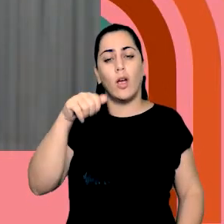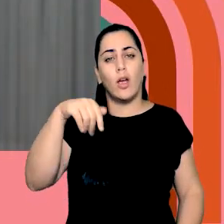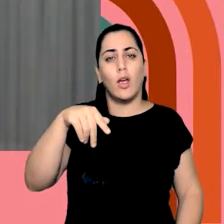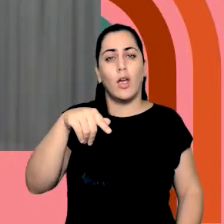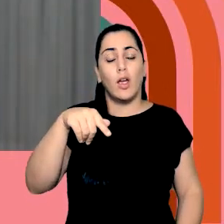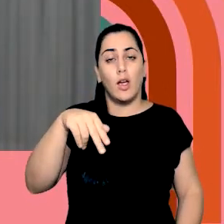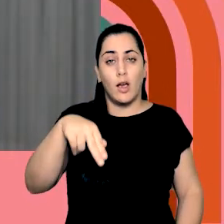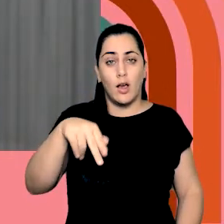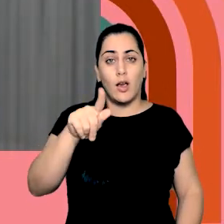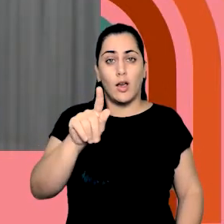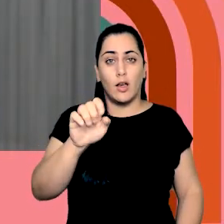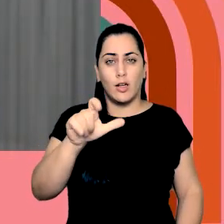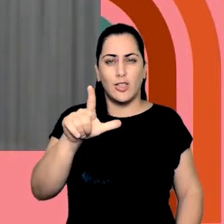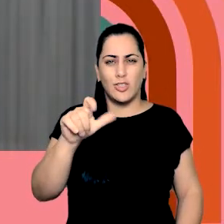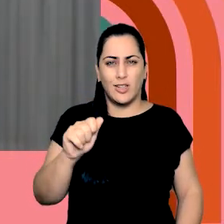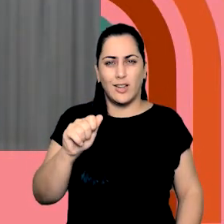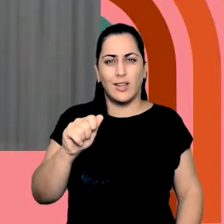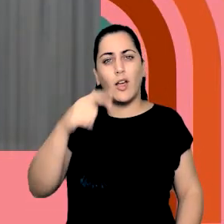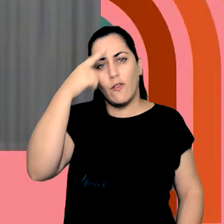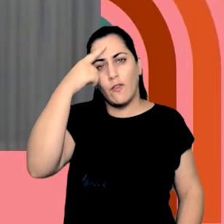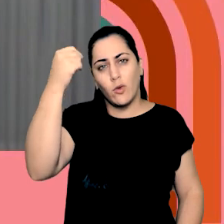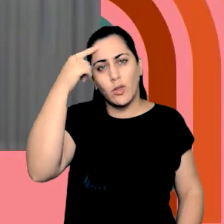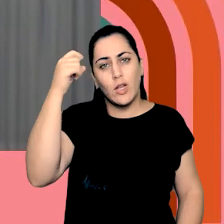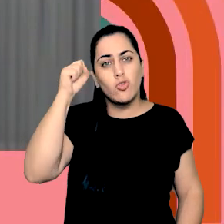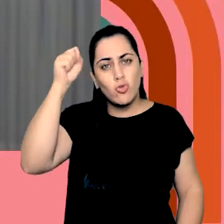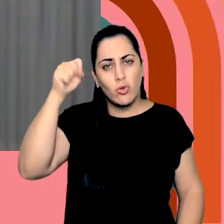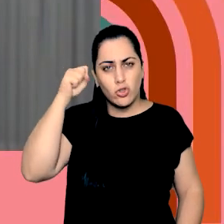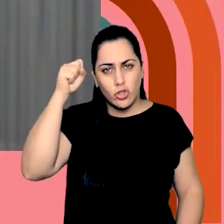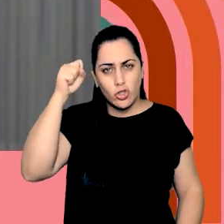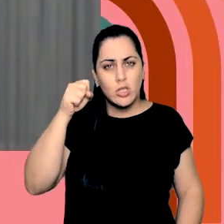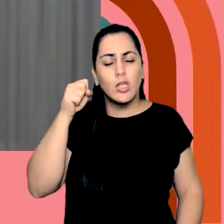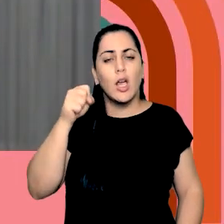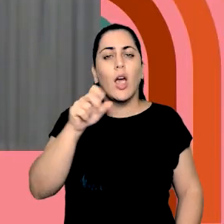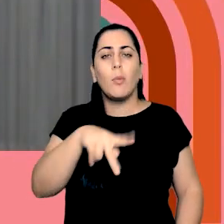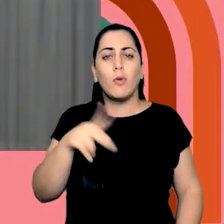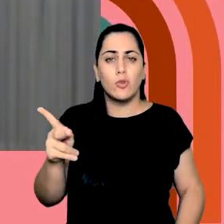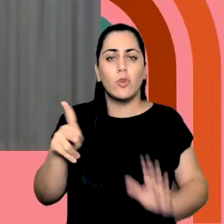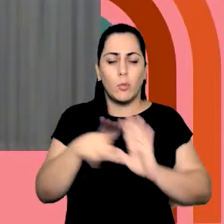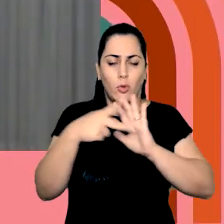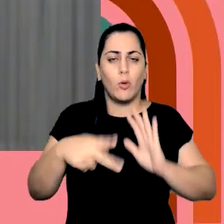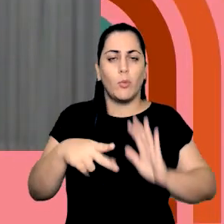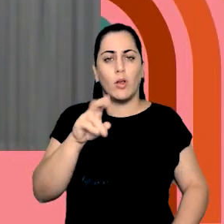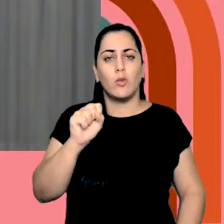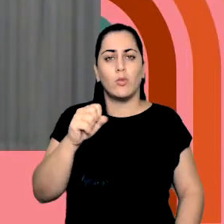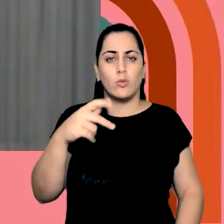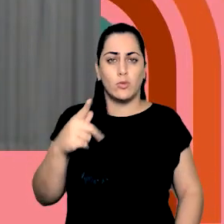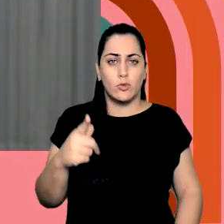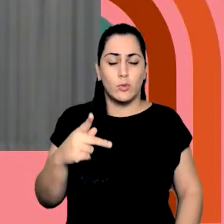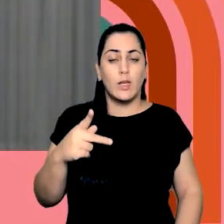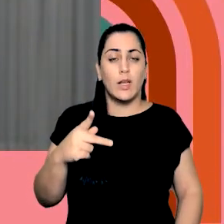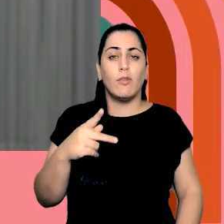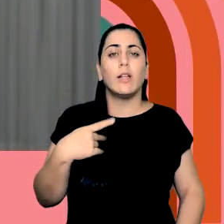USP, mas da Faculdade de Sociologia, ela traz uma pesquisa da G&B